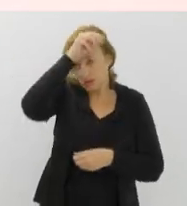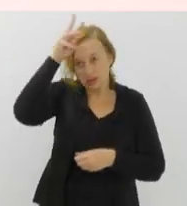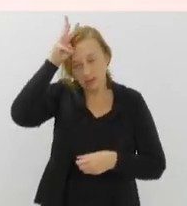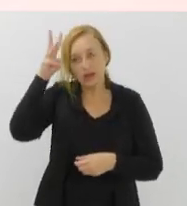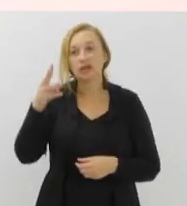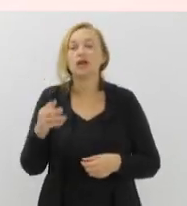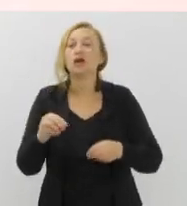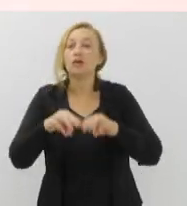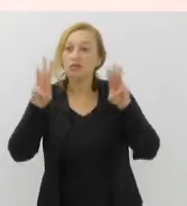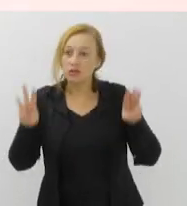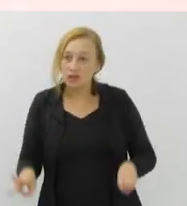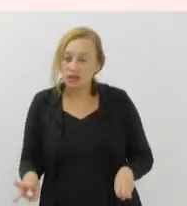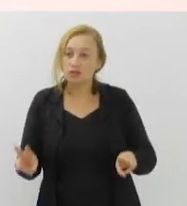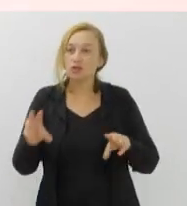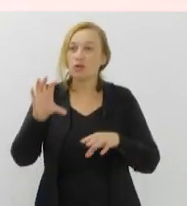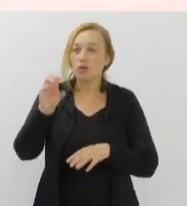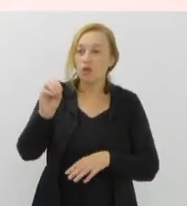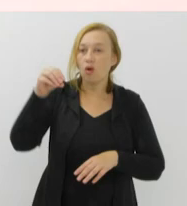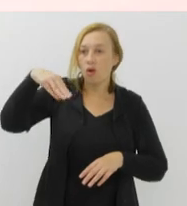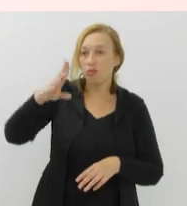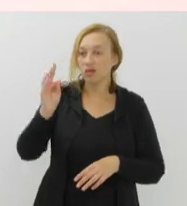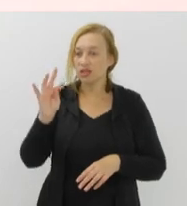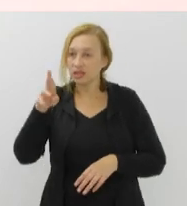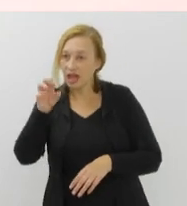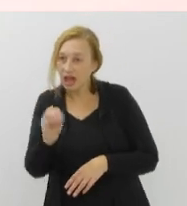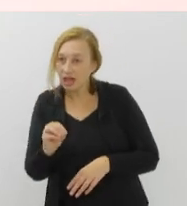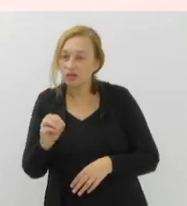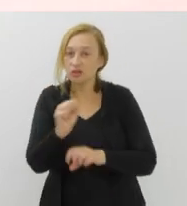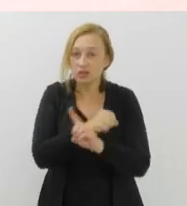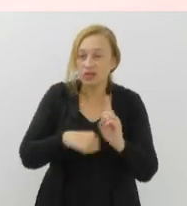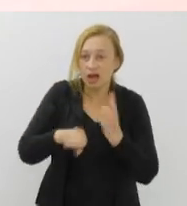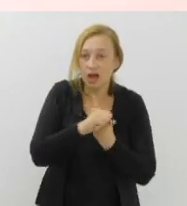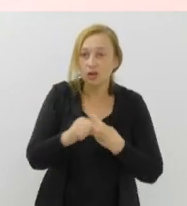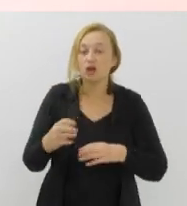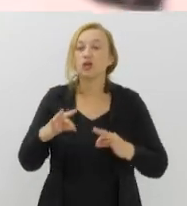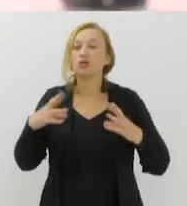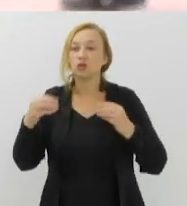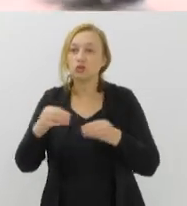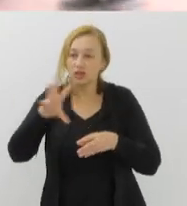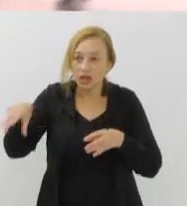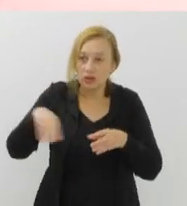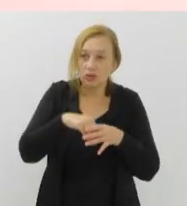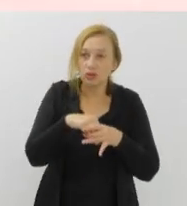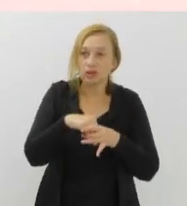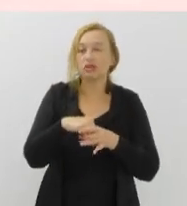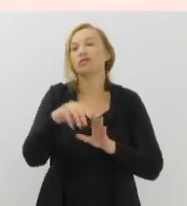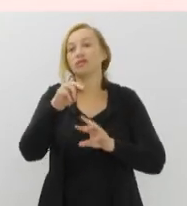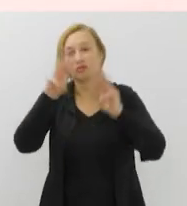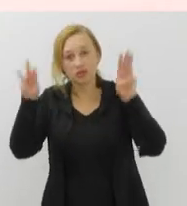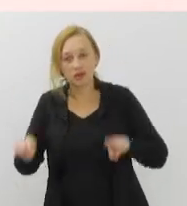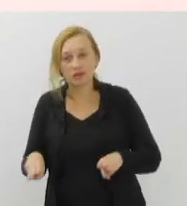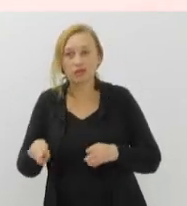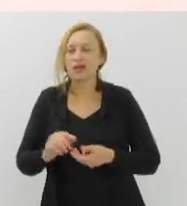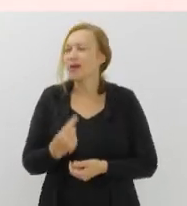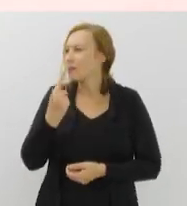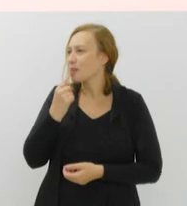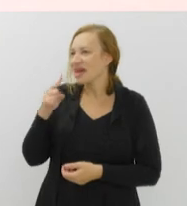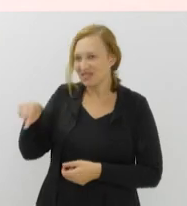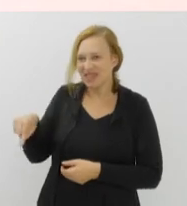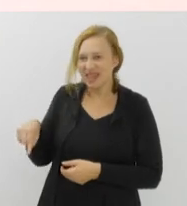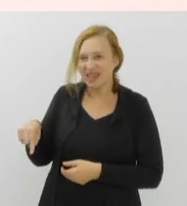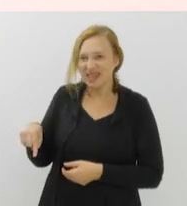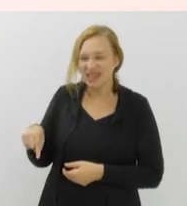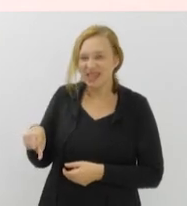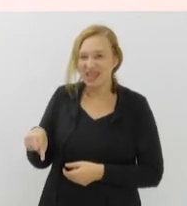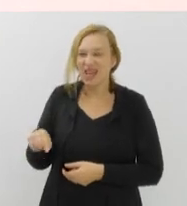comunitários, museus sociais, como a gente conhece, pontos de memória. Tudo isso está no arcabouço dos museus. E aqui pertinho, né, da gente,